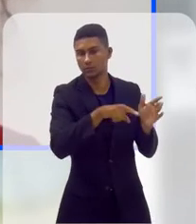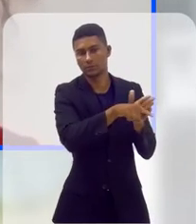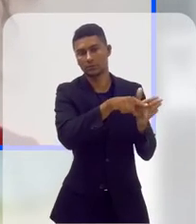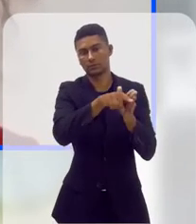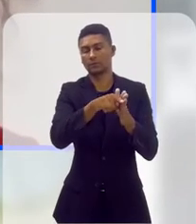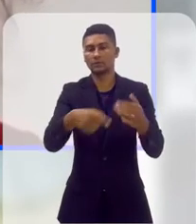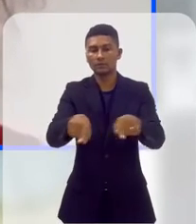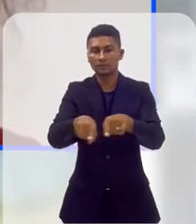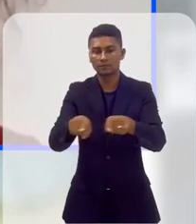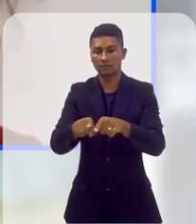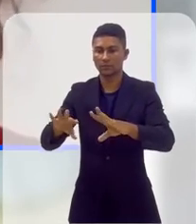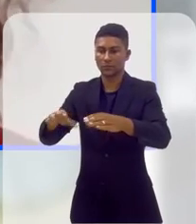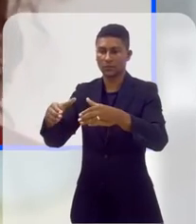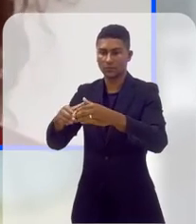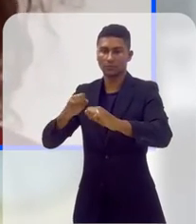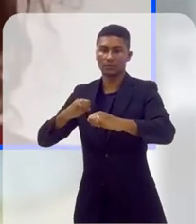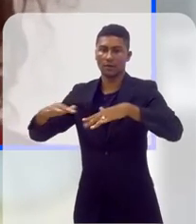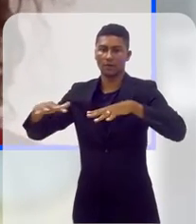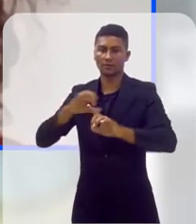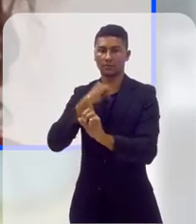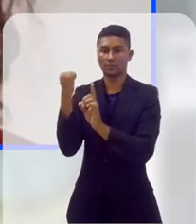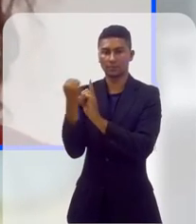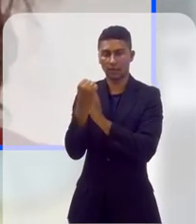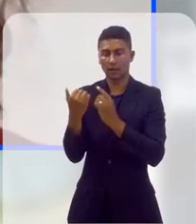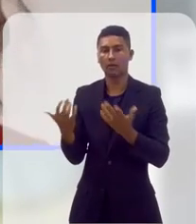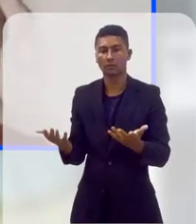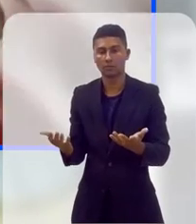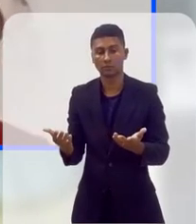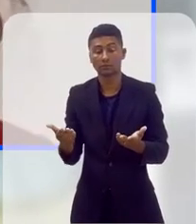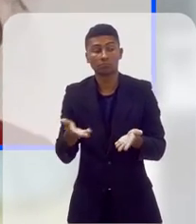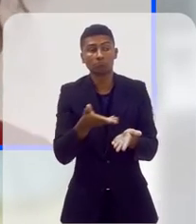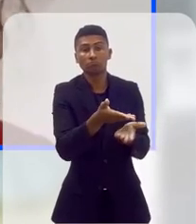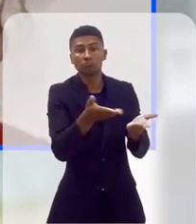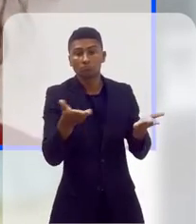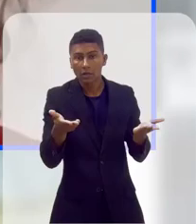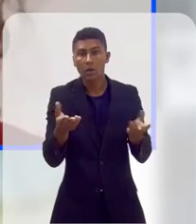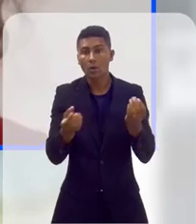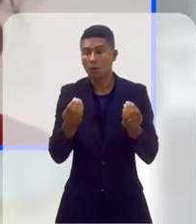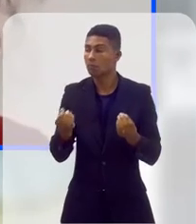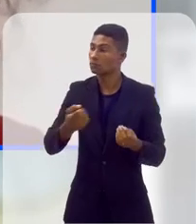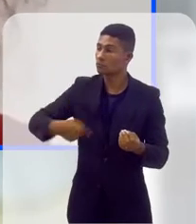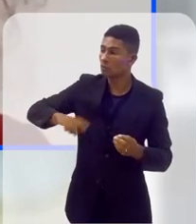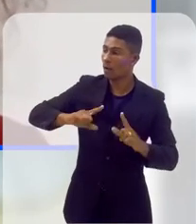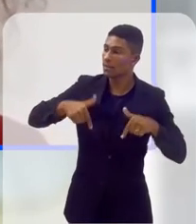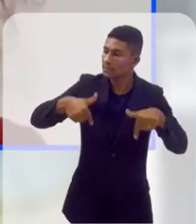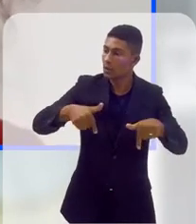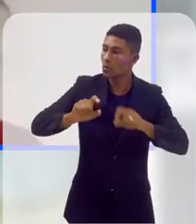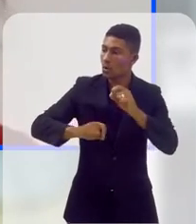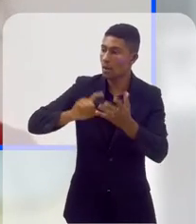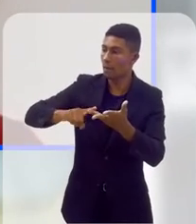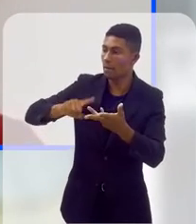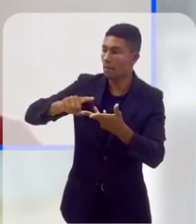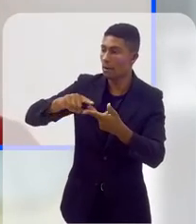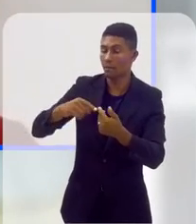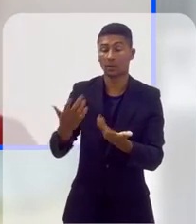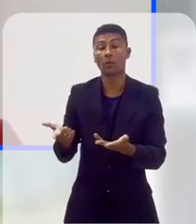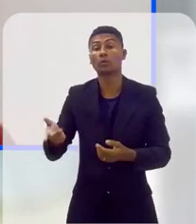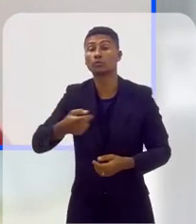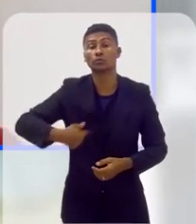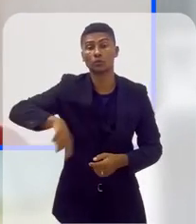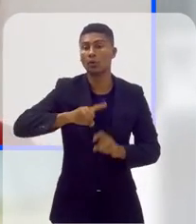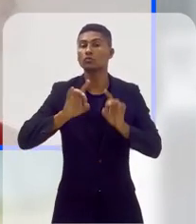São os professores e esses pesquisadores, junto ao movimento social, que criam o escopo da clínica e dizem para nós, da Prefeitura, como eles